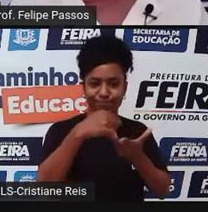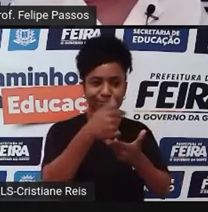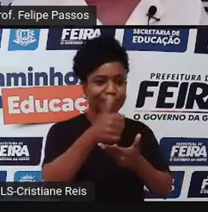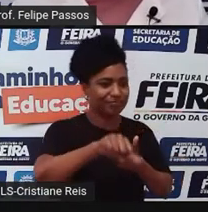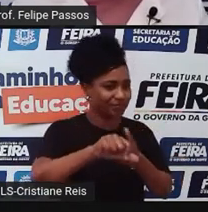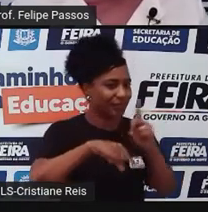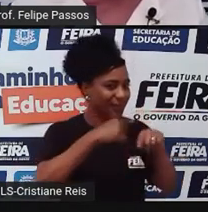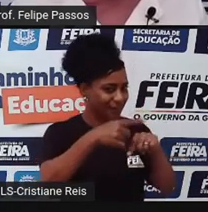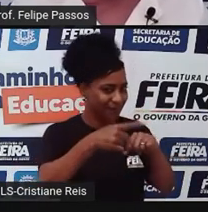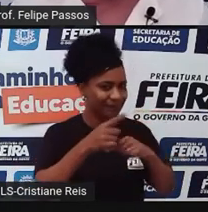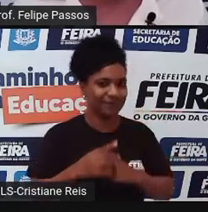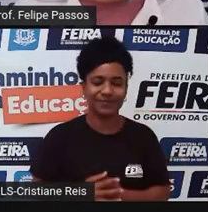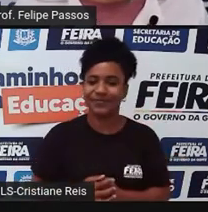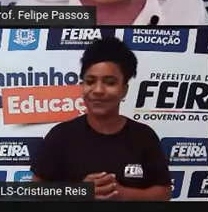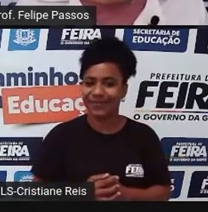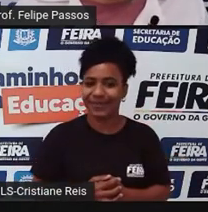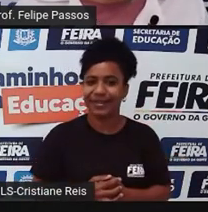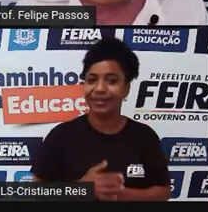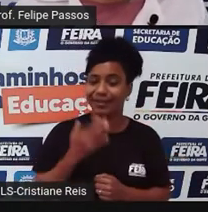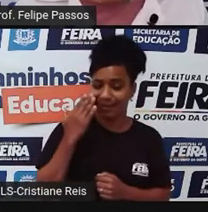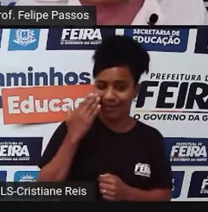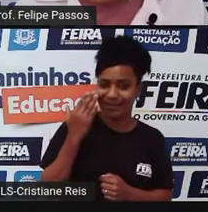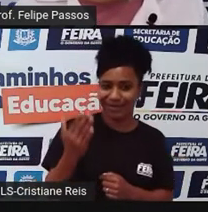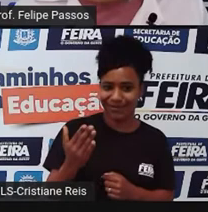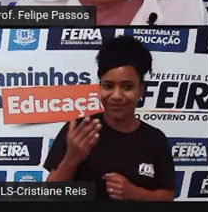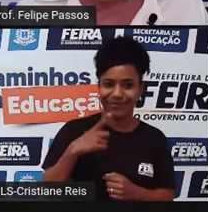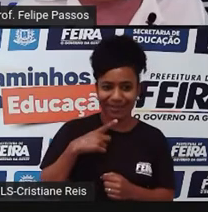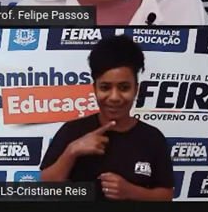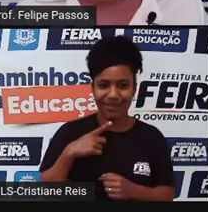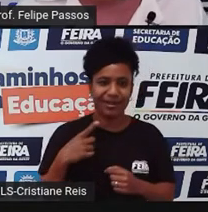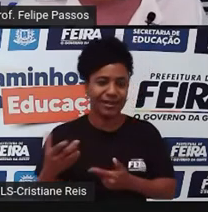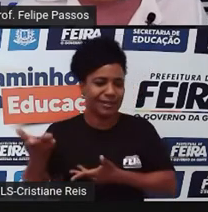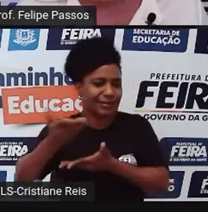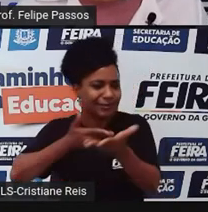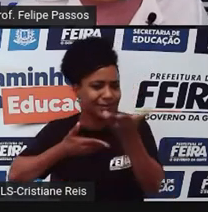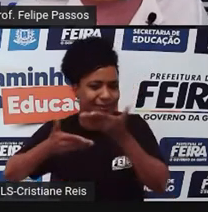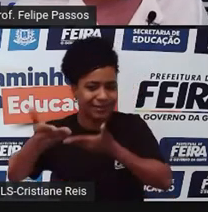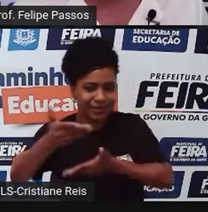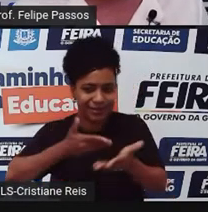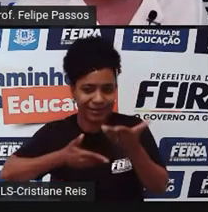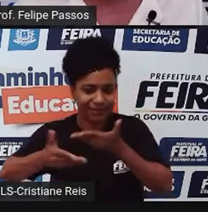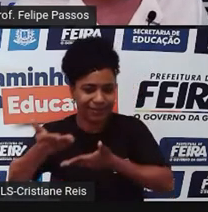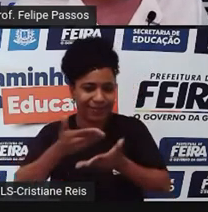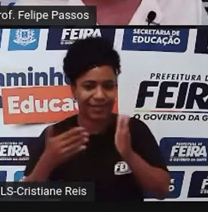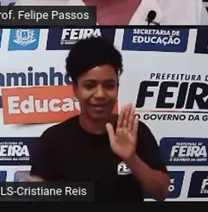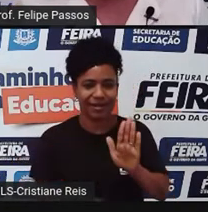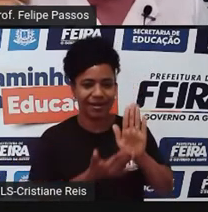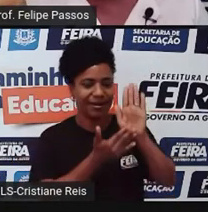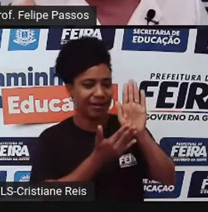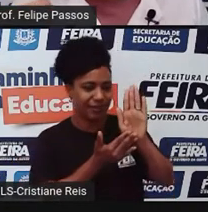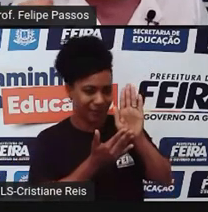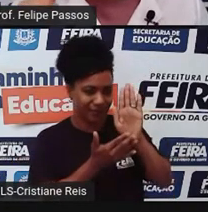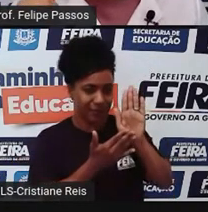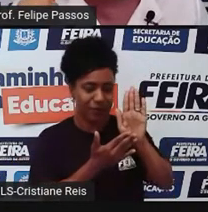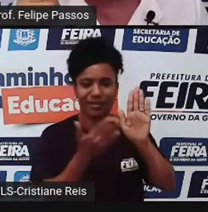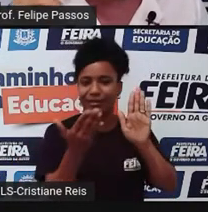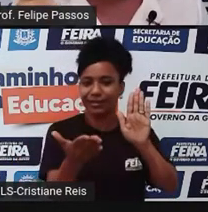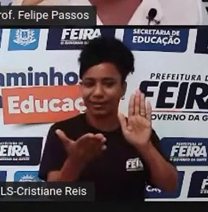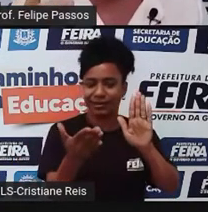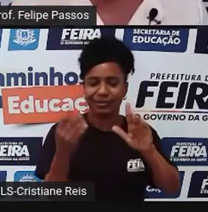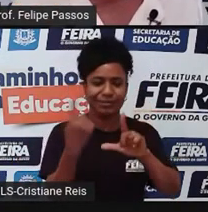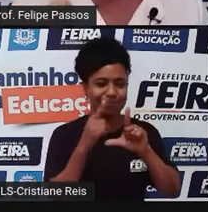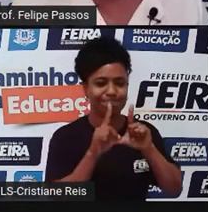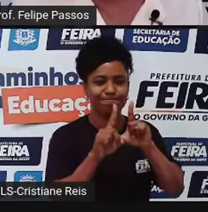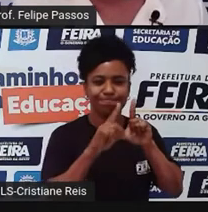Esse entretenimento proposto pelos influenciadores digitais, a gente tem que passar um filtro, não aquele filtro de tirar foto,